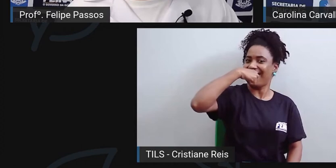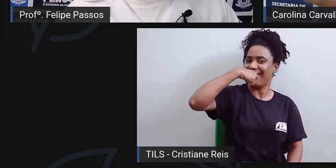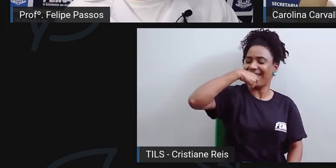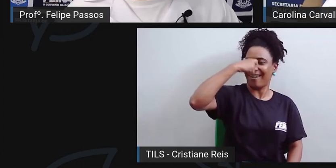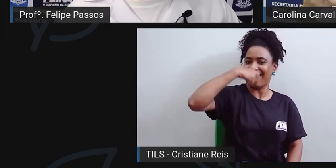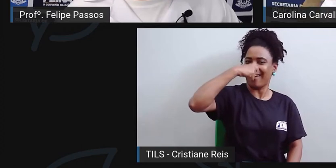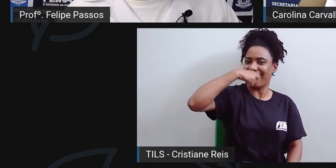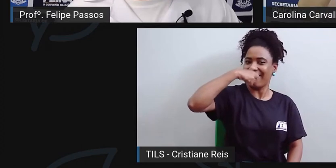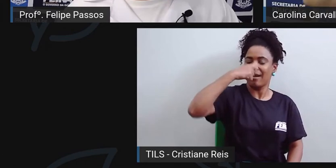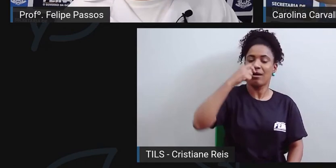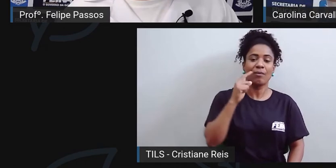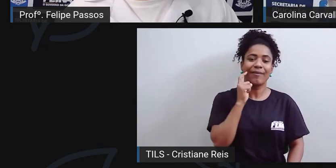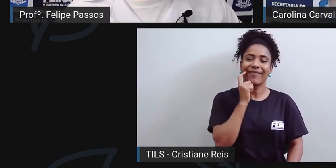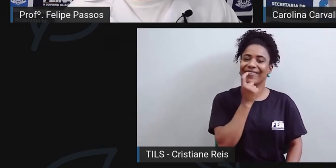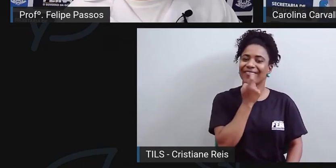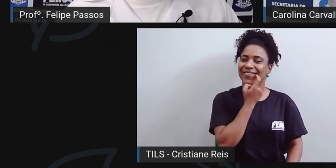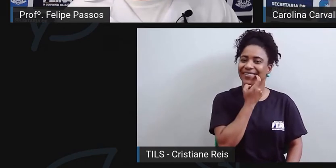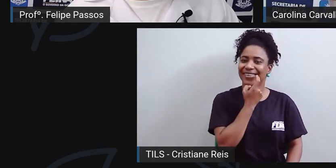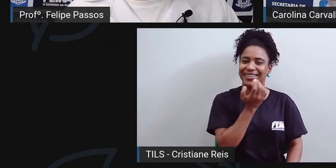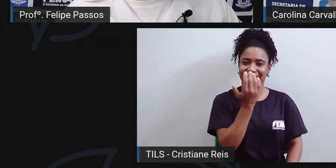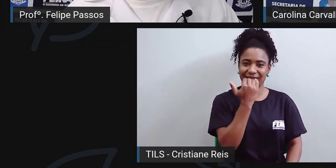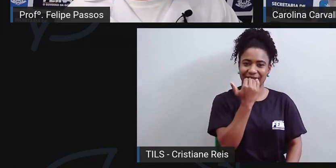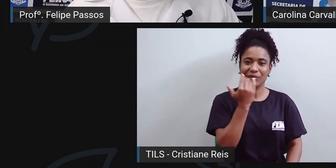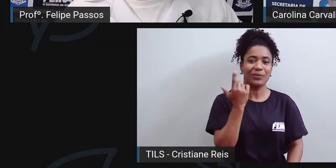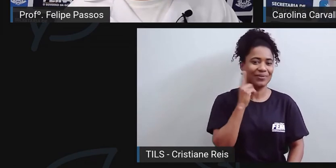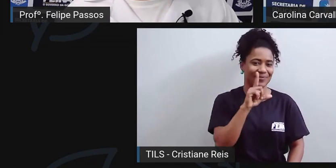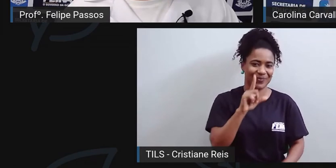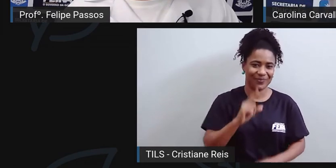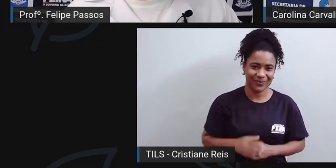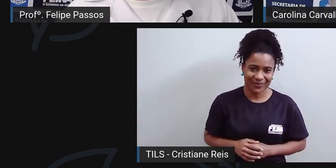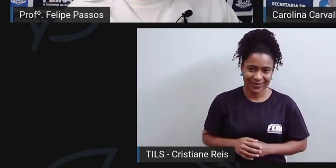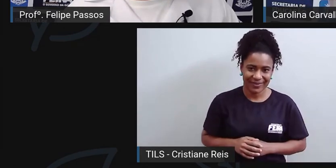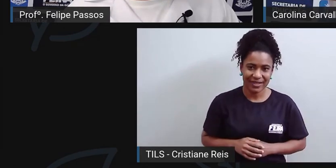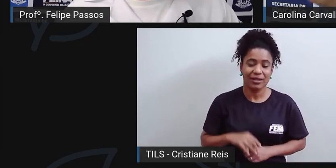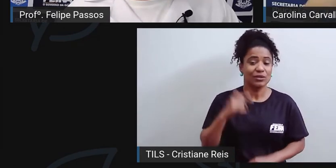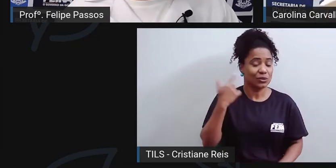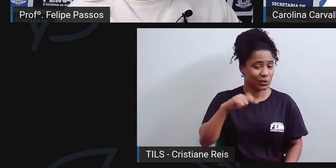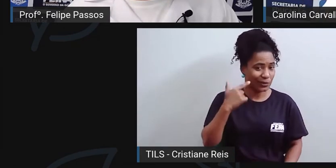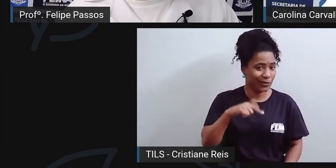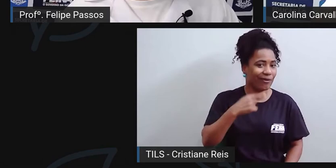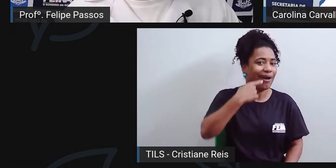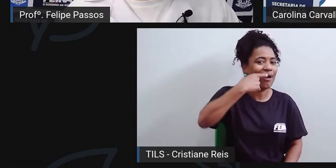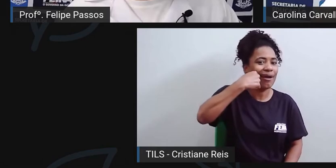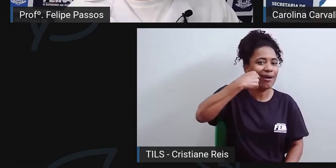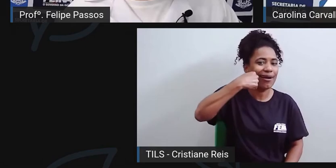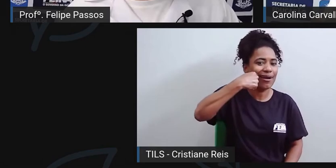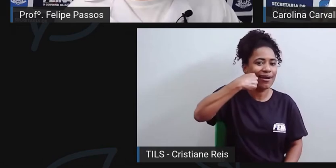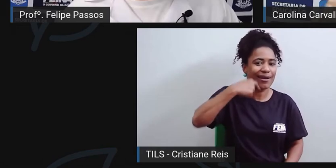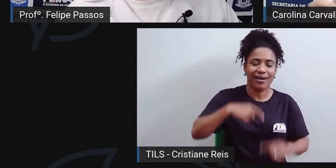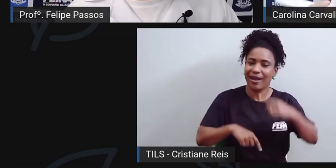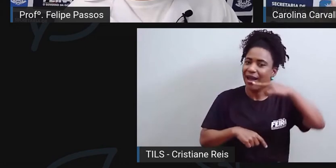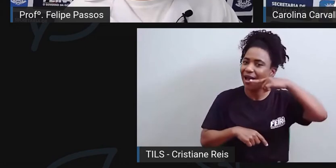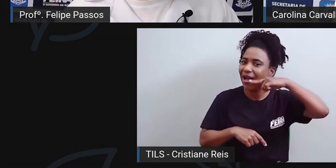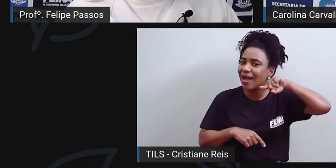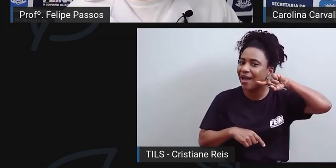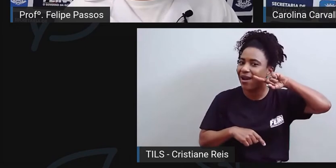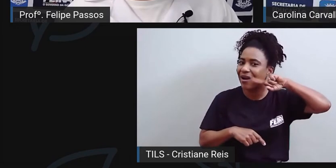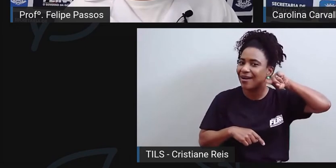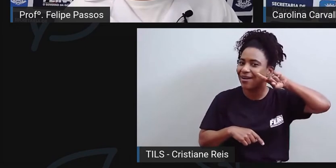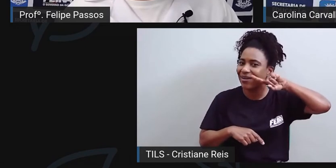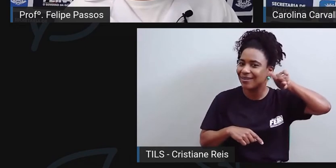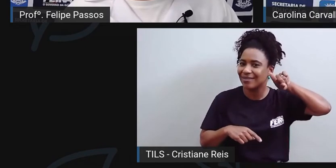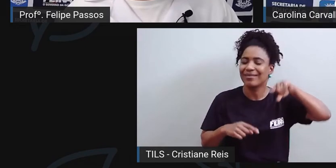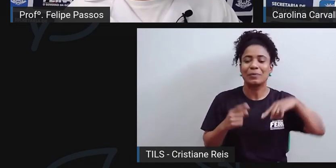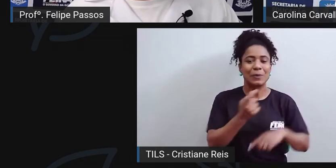certo? E aí, aqui eu vou novamente voltar a escovar em grupo. Mesma coisa, faço na